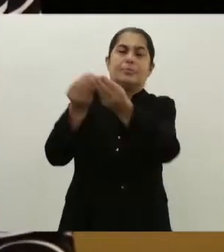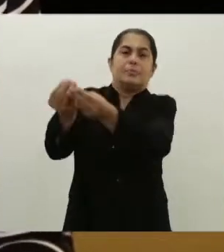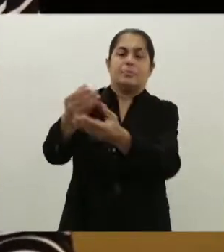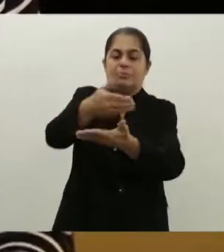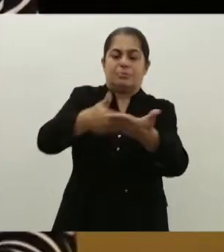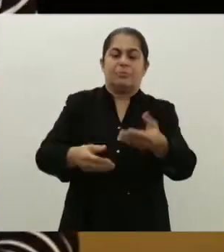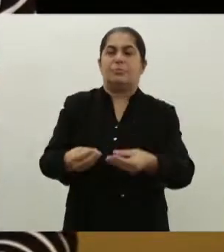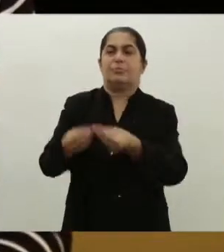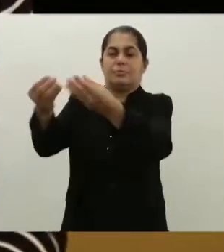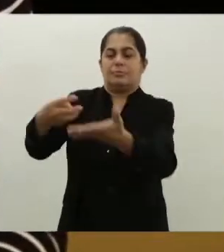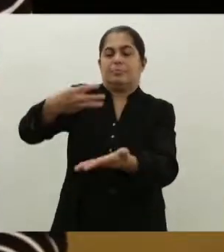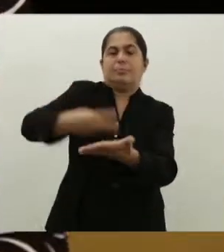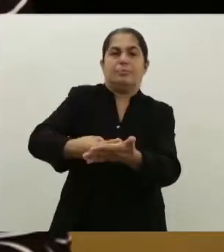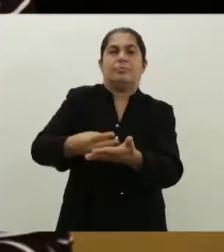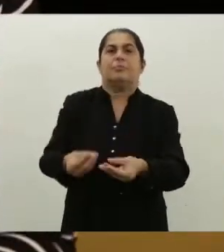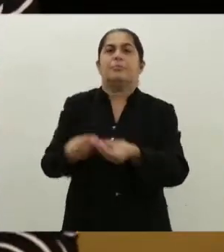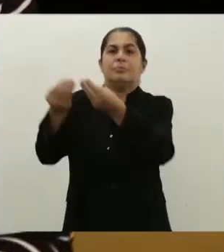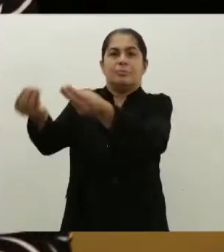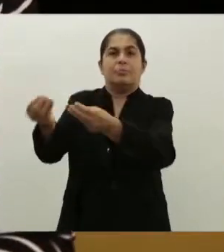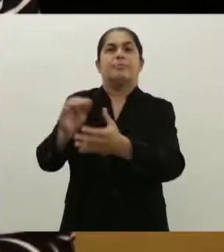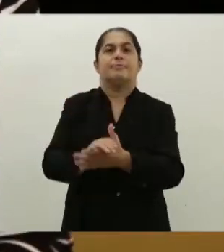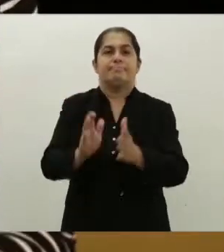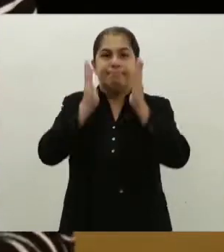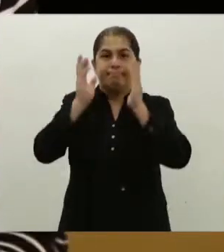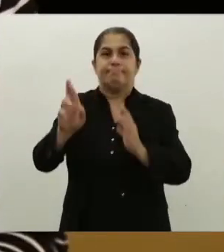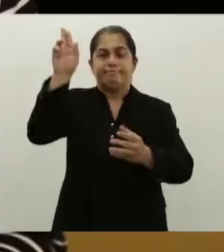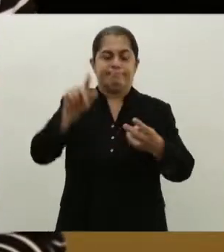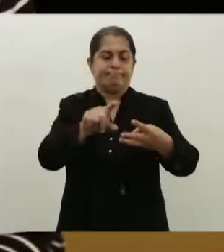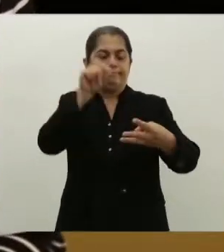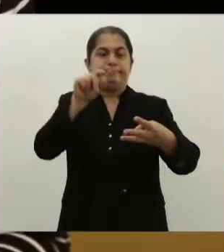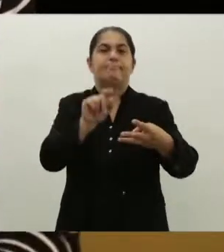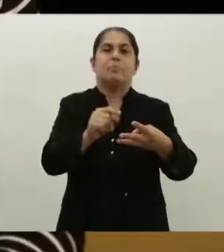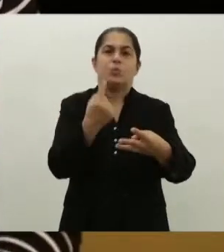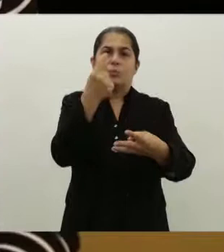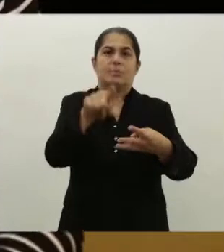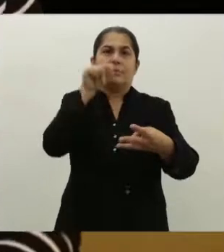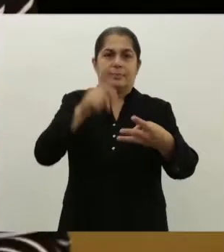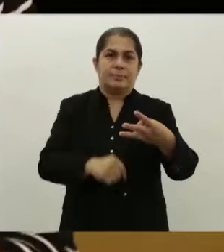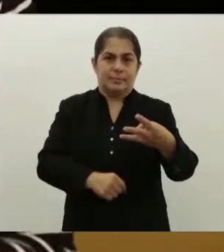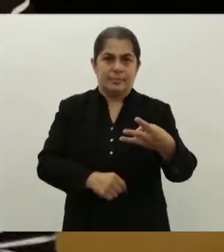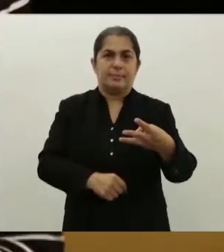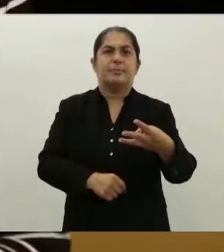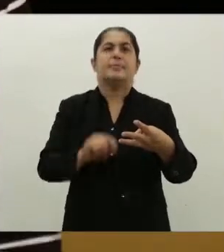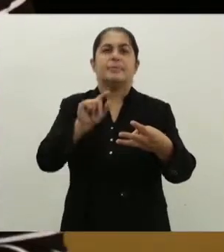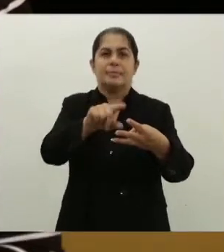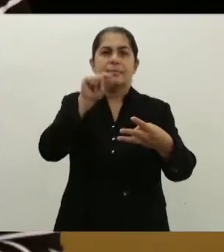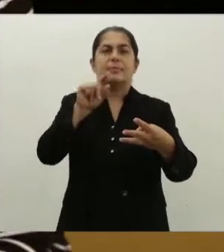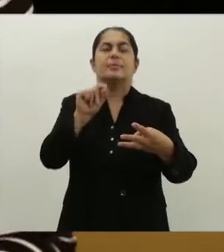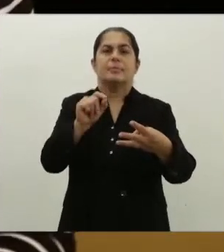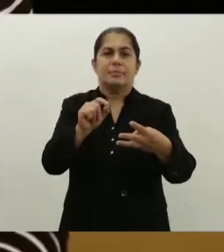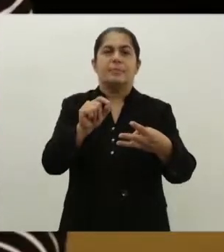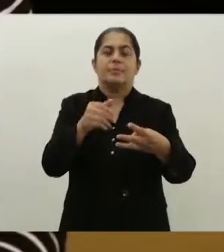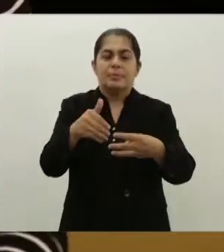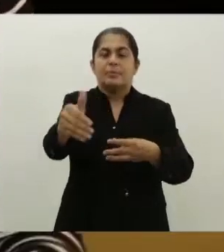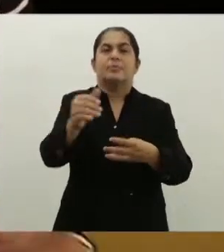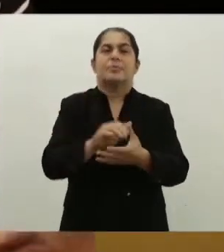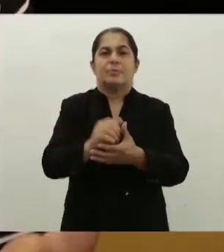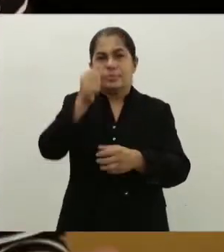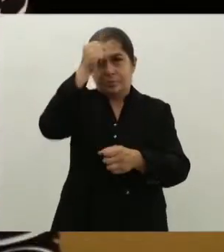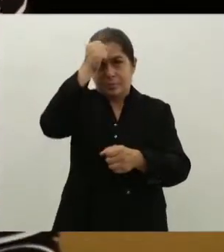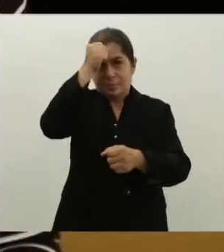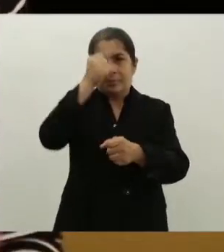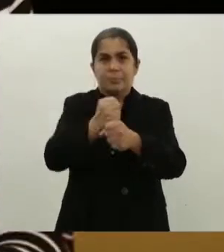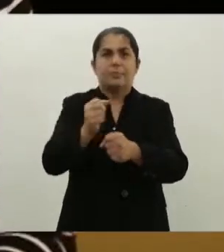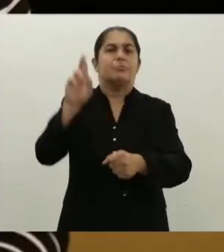que será encaminhado ao governador da Paraíba, Ricardo Coutinho. É dele a missão de indicar apenas um desses eleitos para assumir a